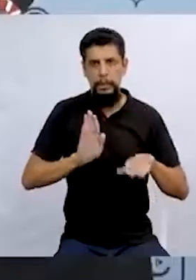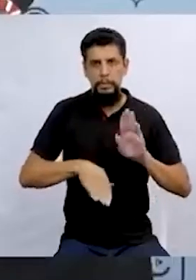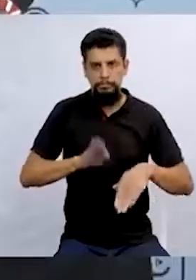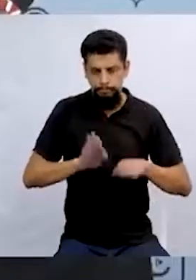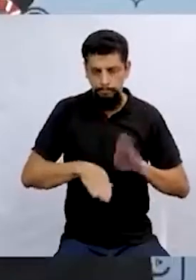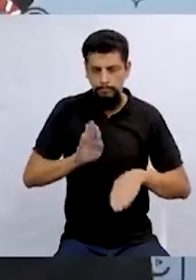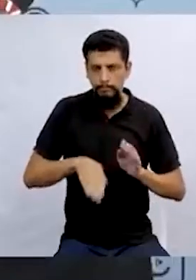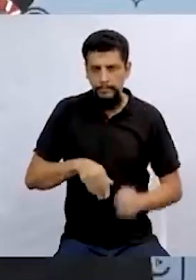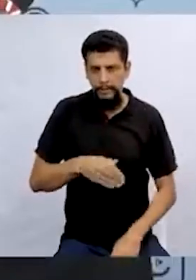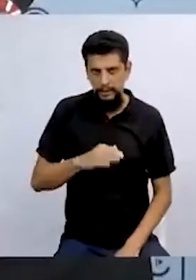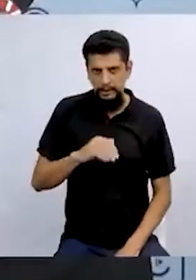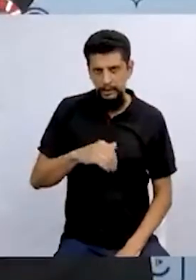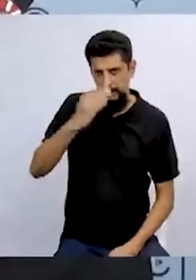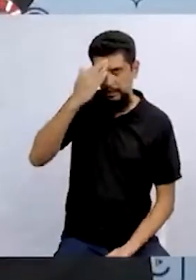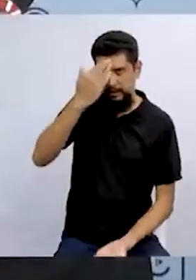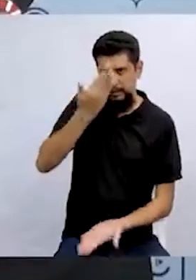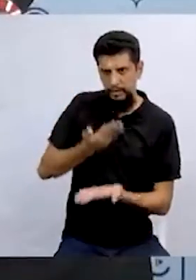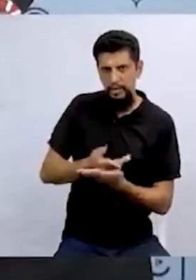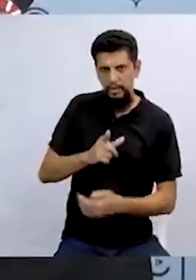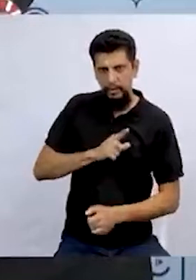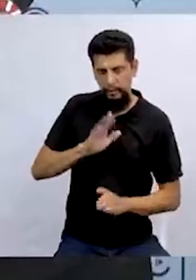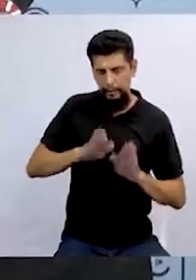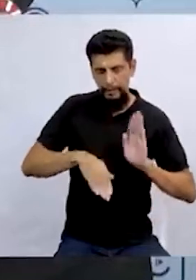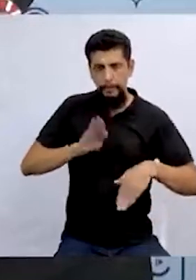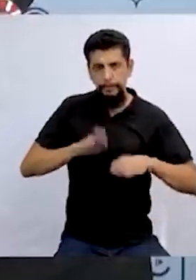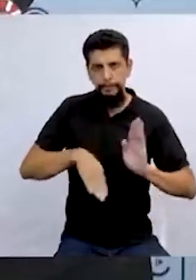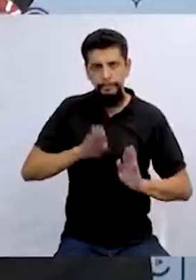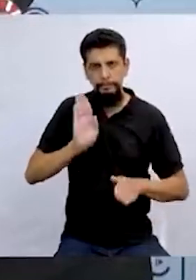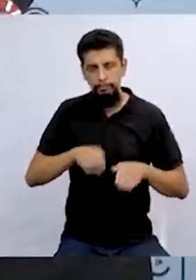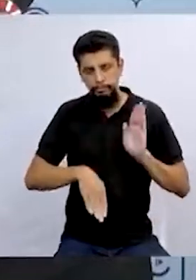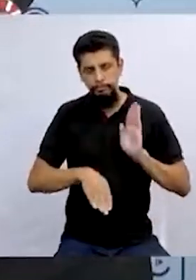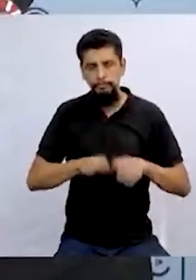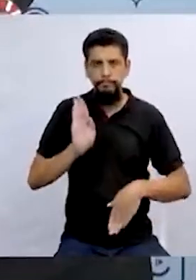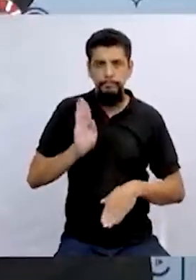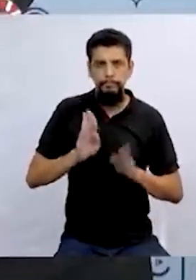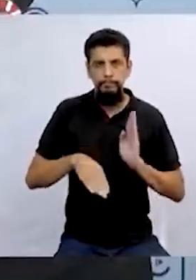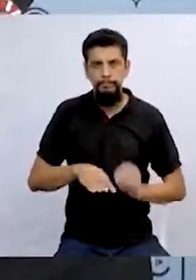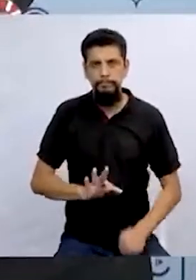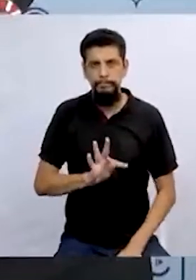Acredite, elas tinham o tambor. Tum!